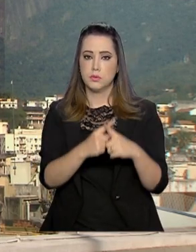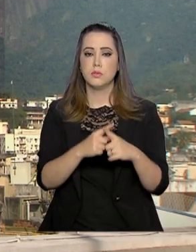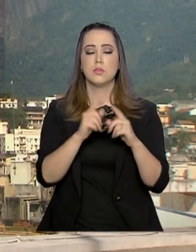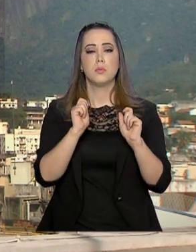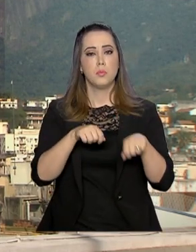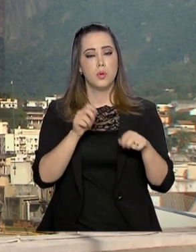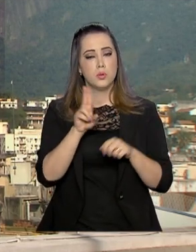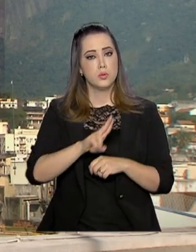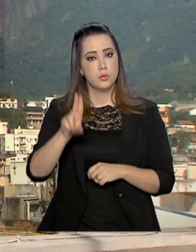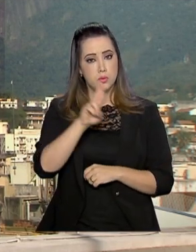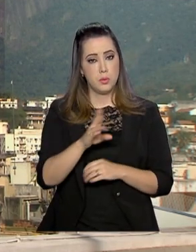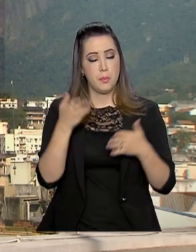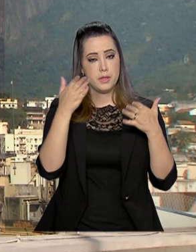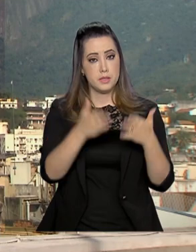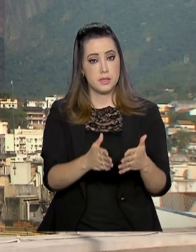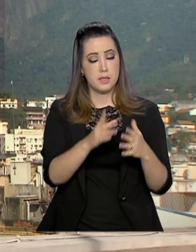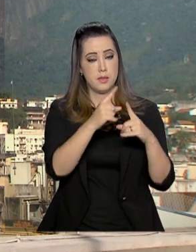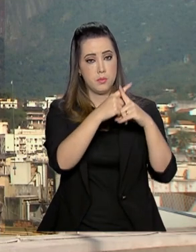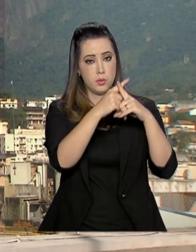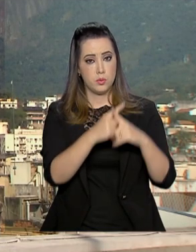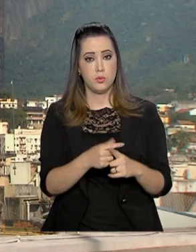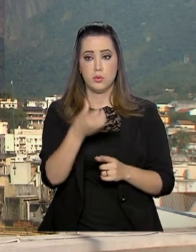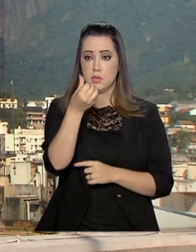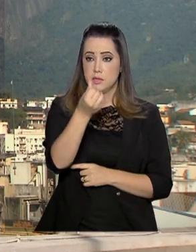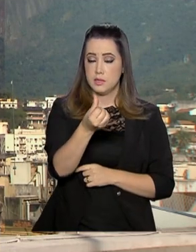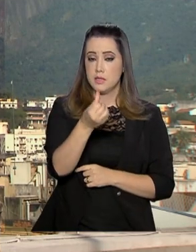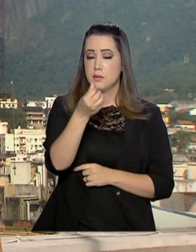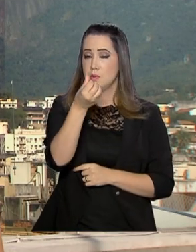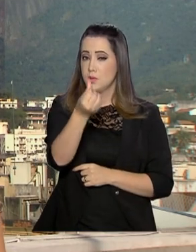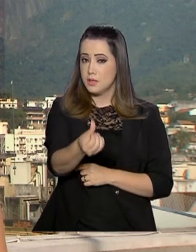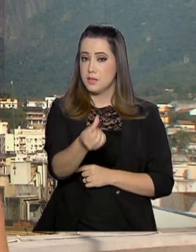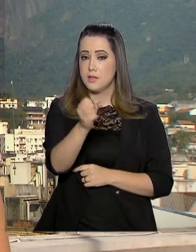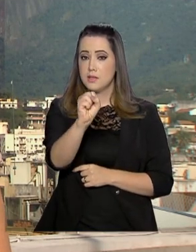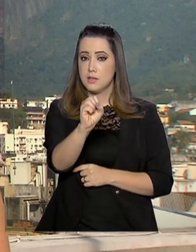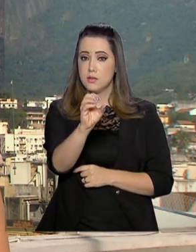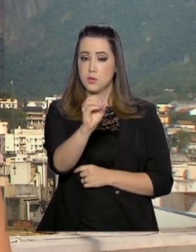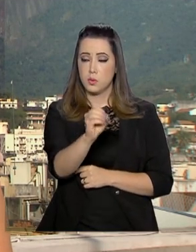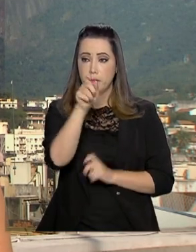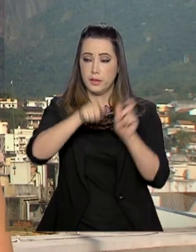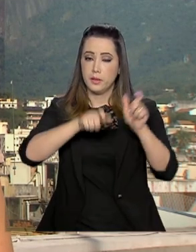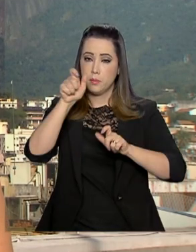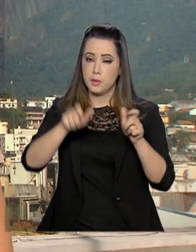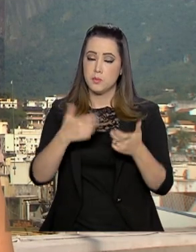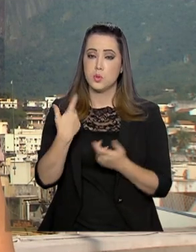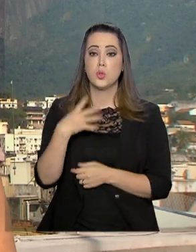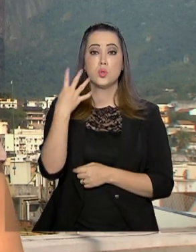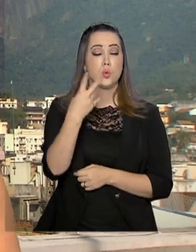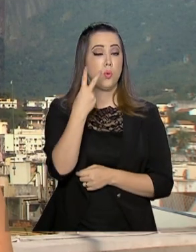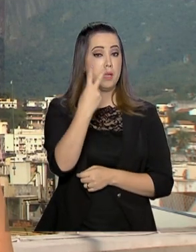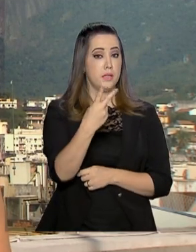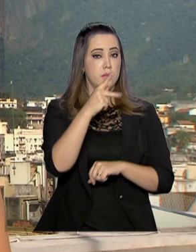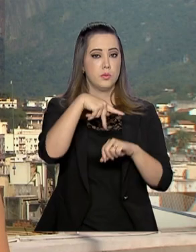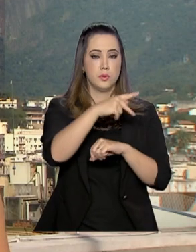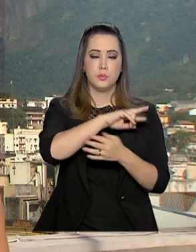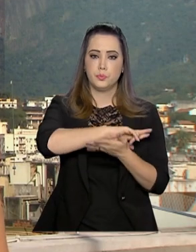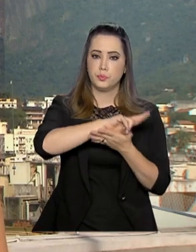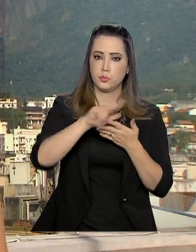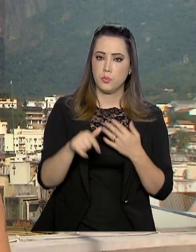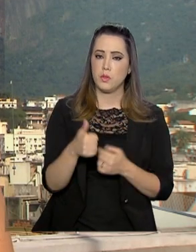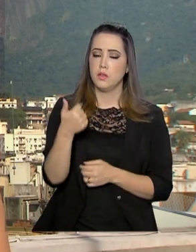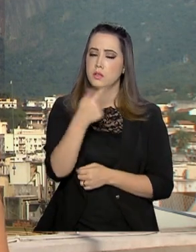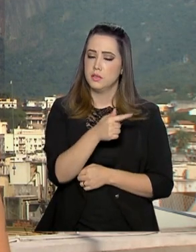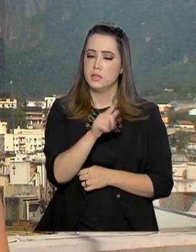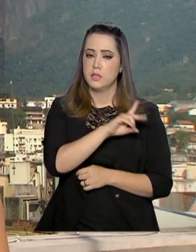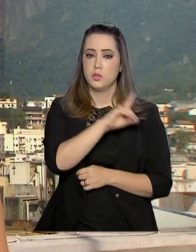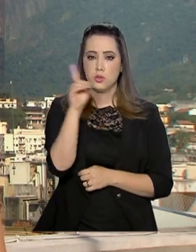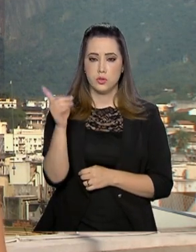Participam dos Jogos Pan-Americanos 6.680 atletas de 42 países. Nos 17 dias de competição,